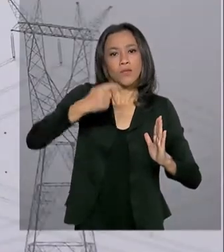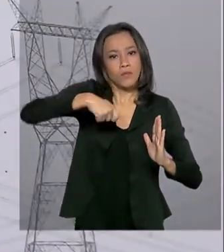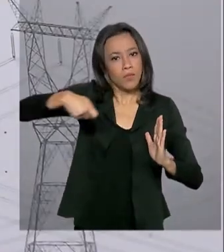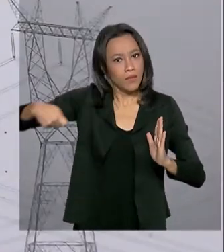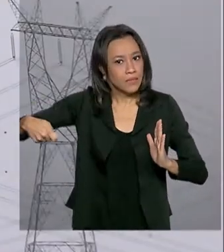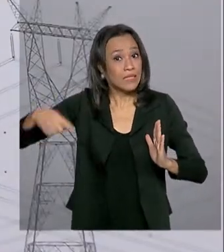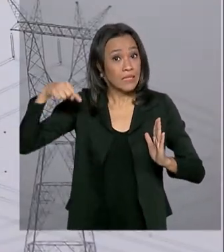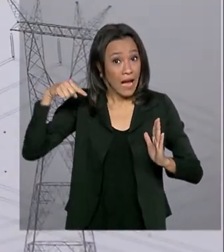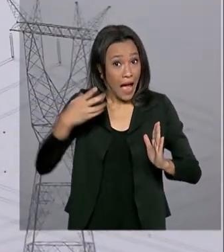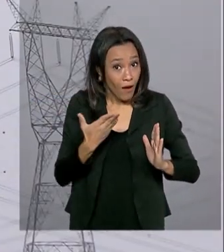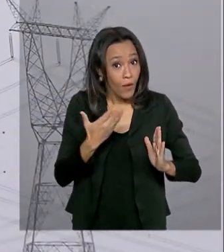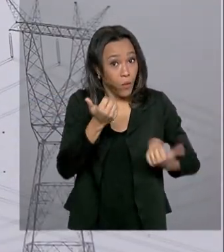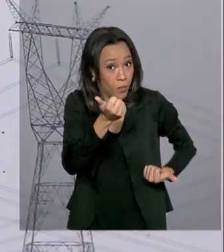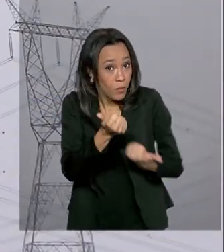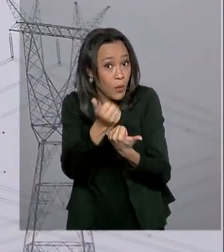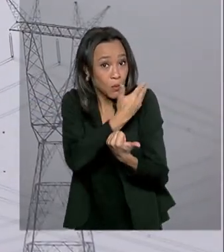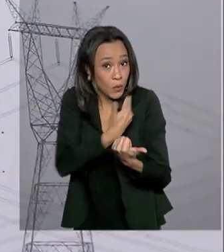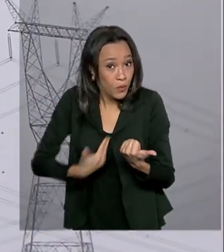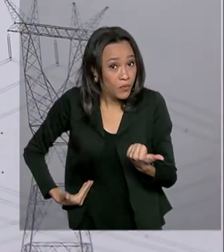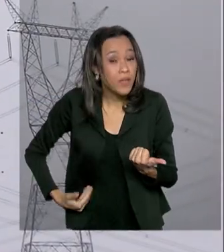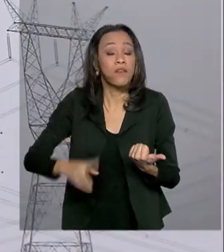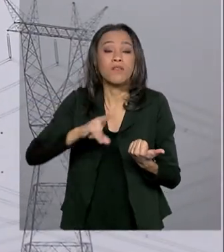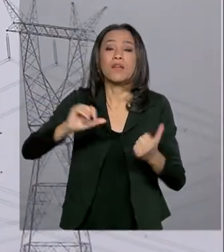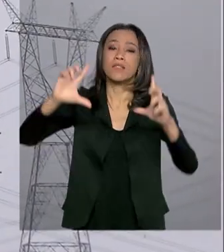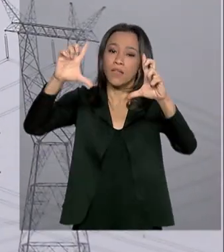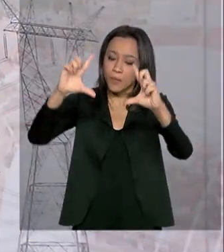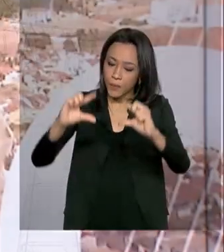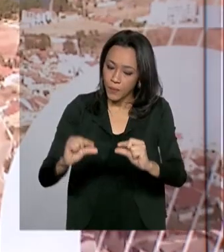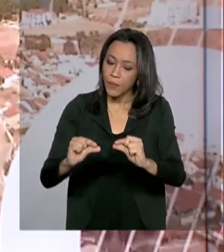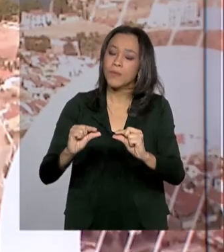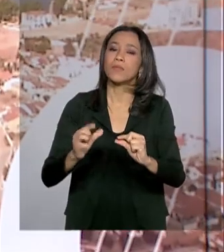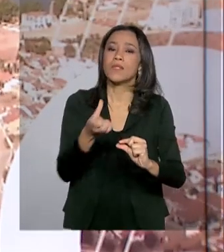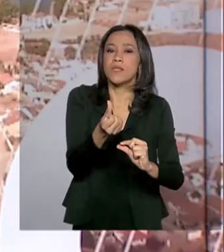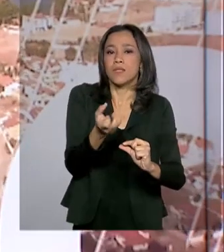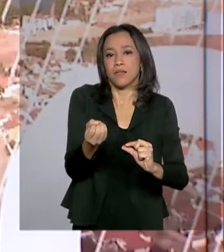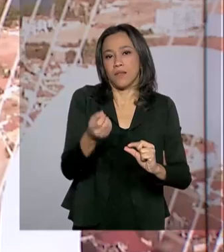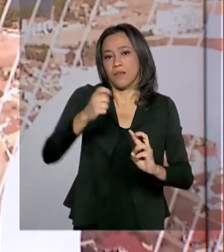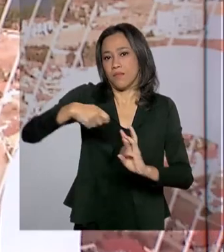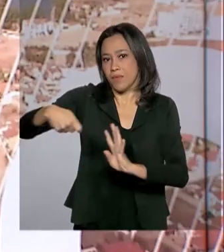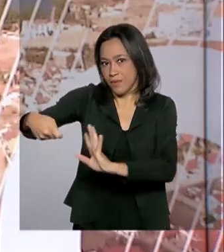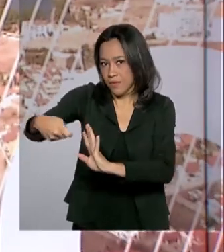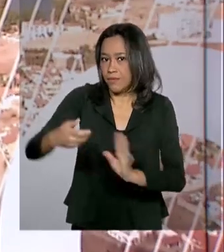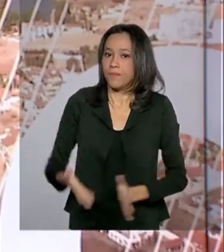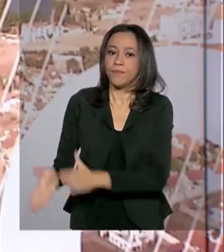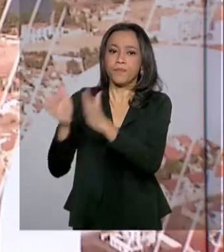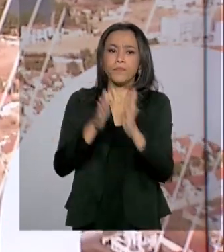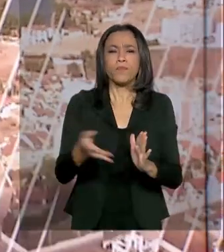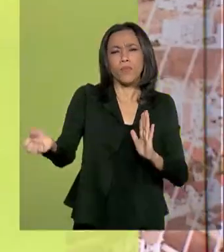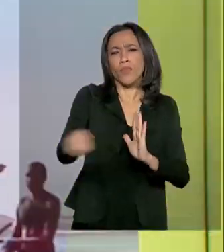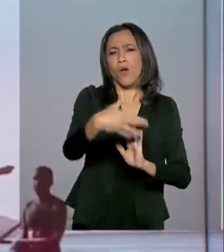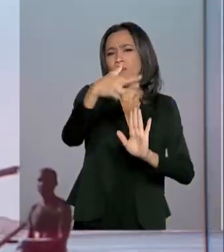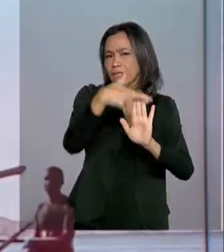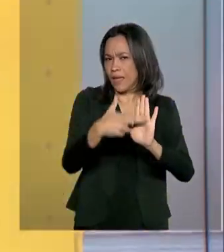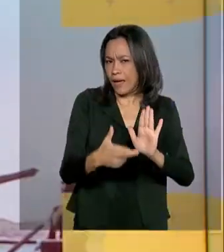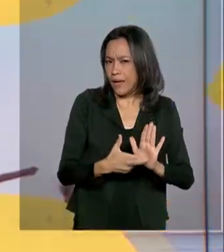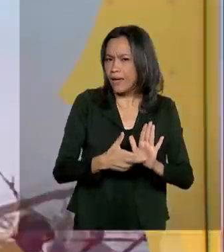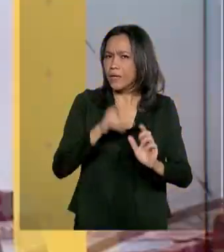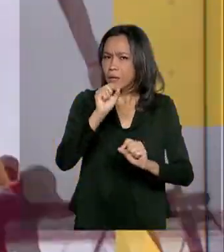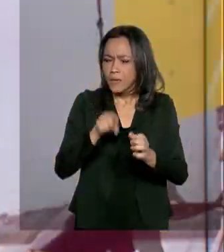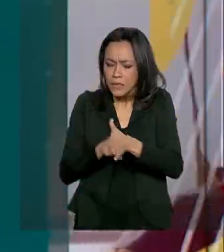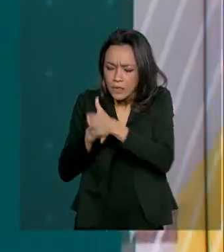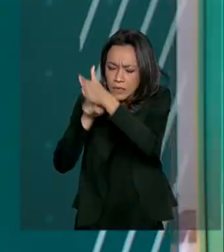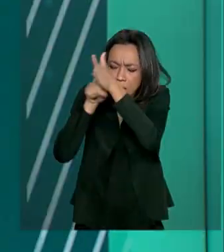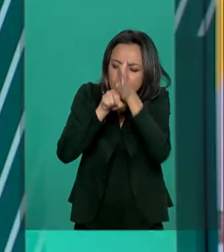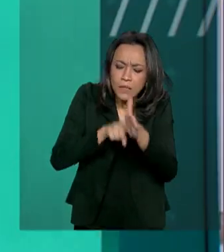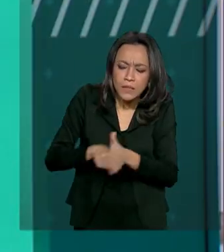impacto será diluído em 60 meses. Novas regras padronizam a investigação e